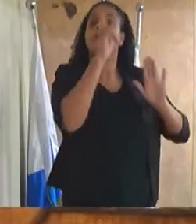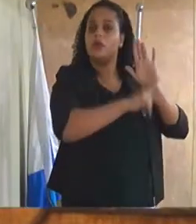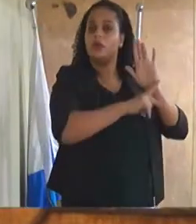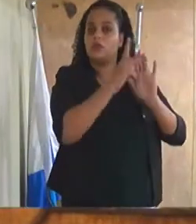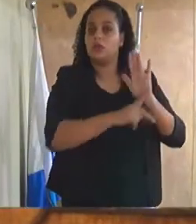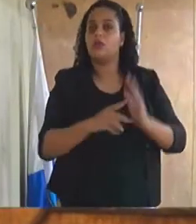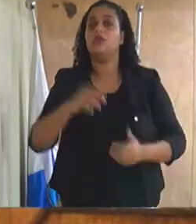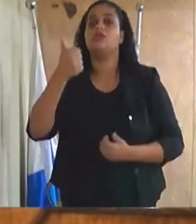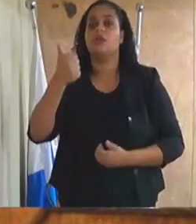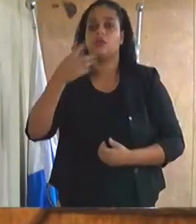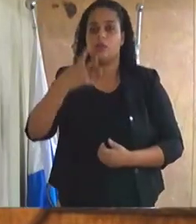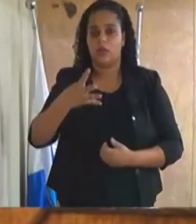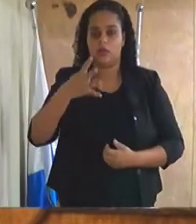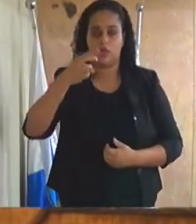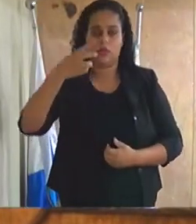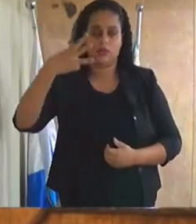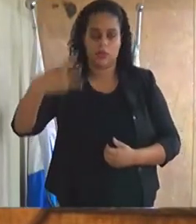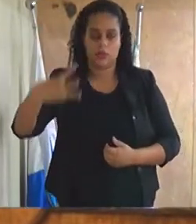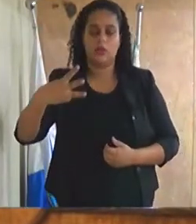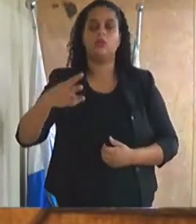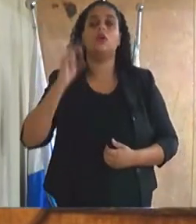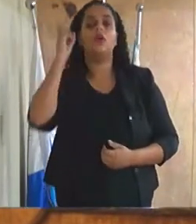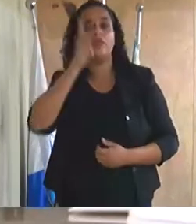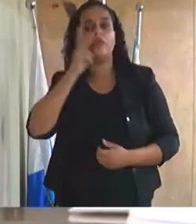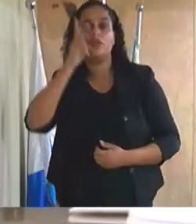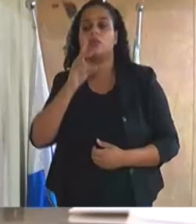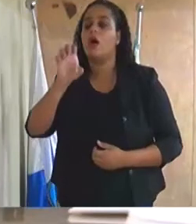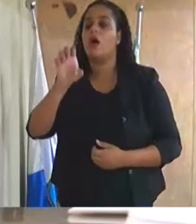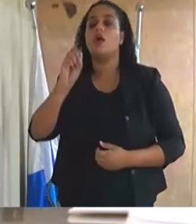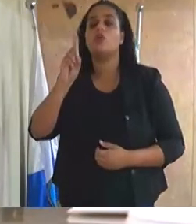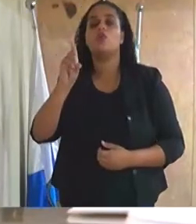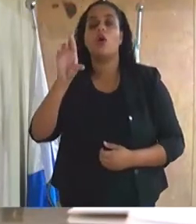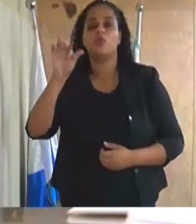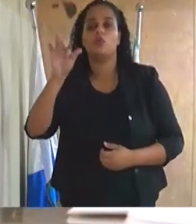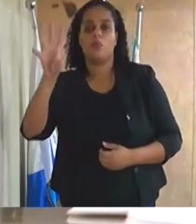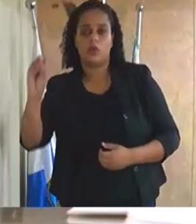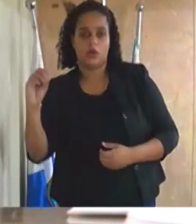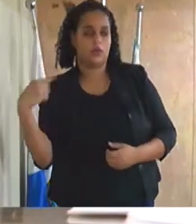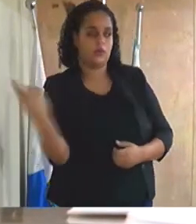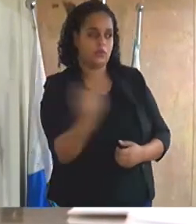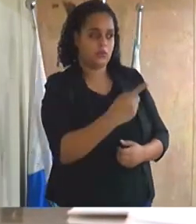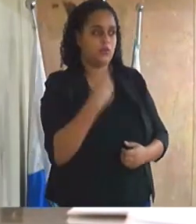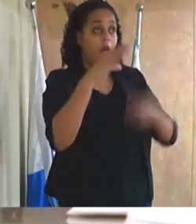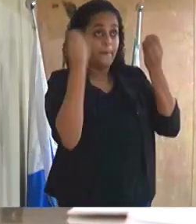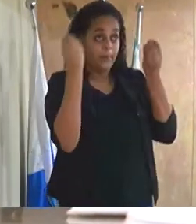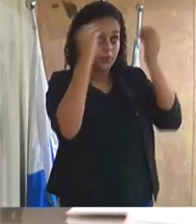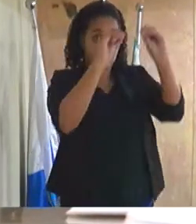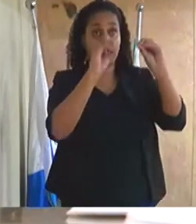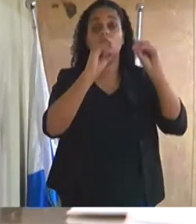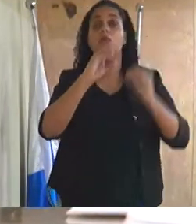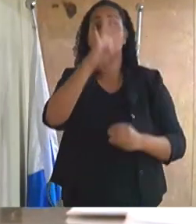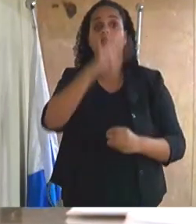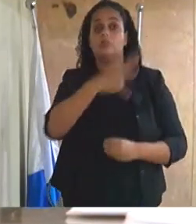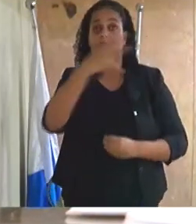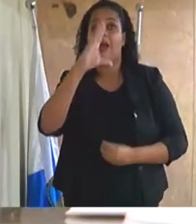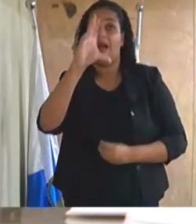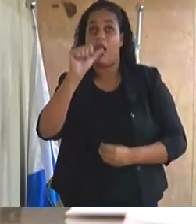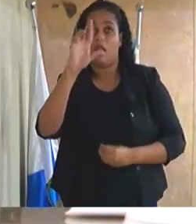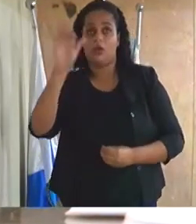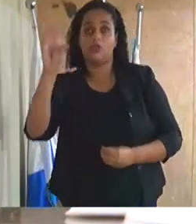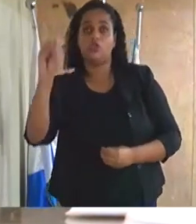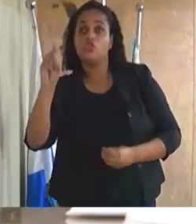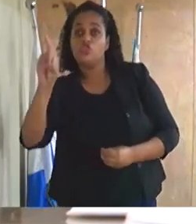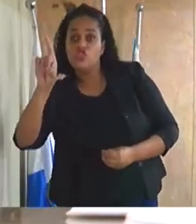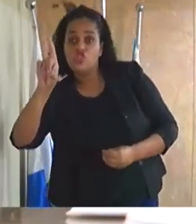143 de 2020 do excelentíssimo senhor vereador Eduardo Moreira instituindo no calendário oficial do município de Duque de Caxias o dia